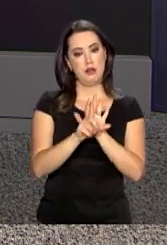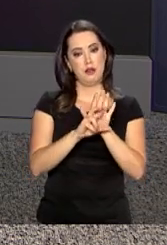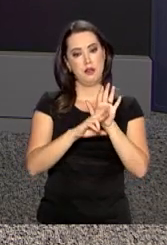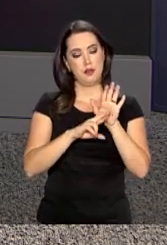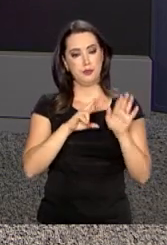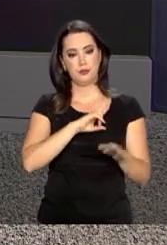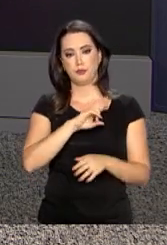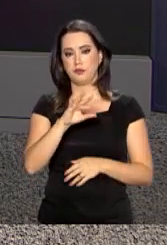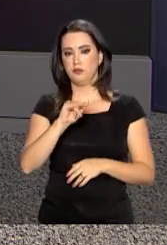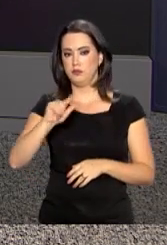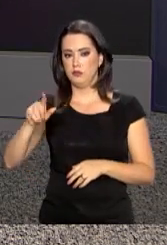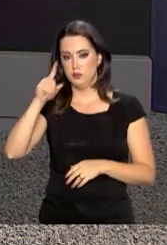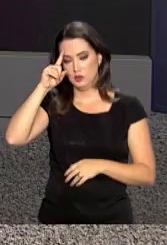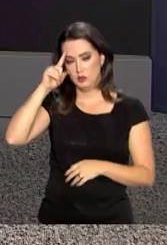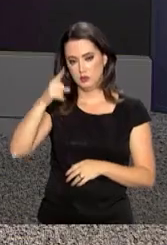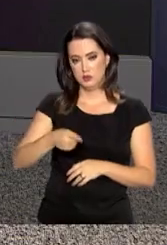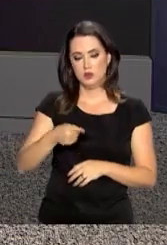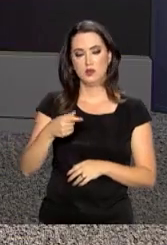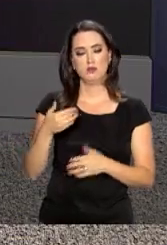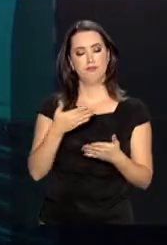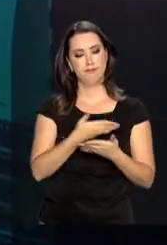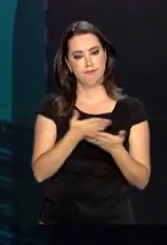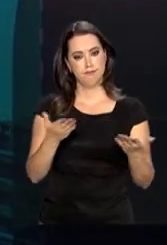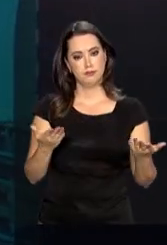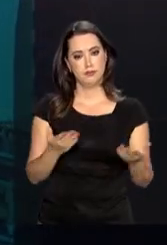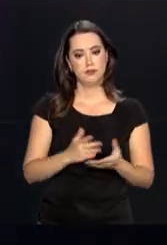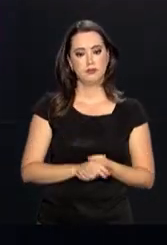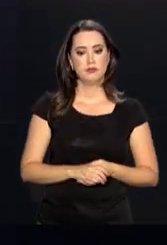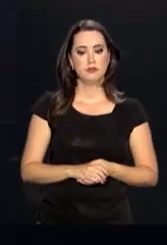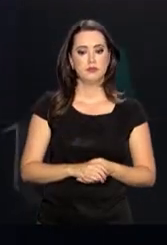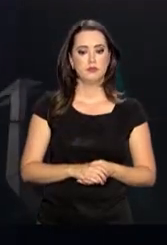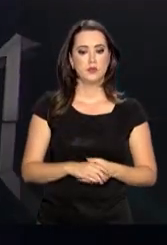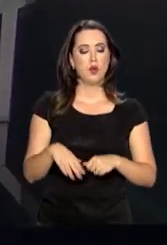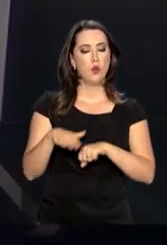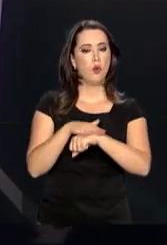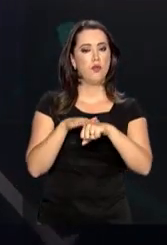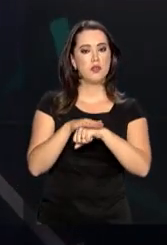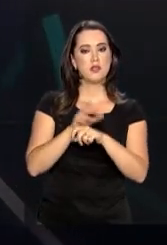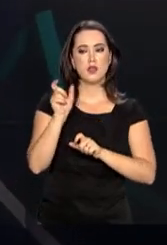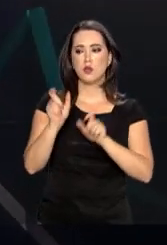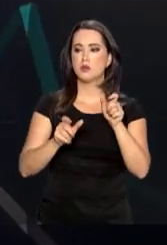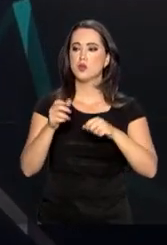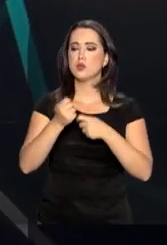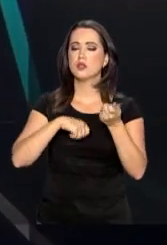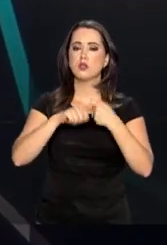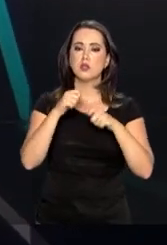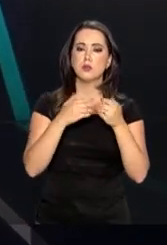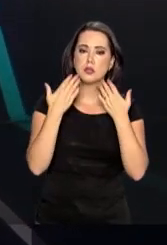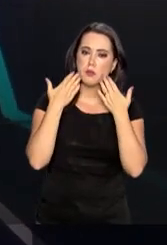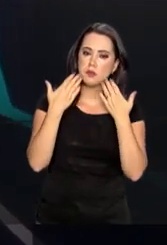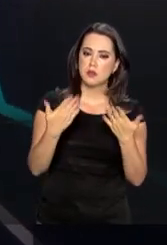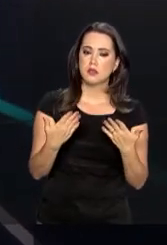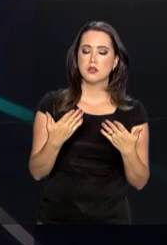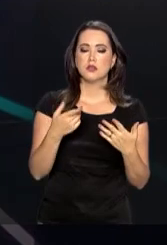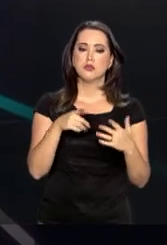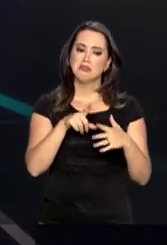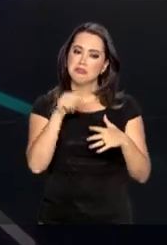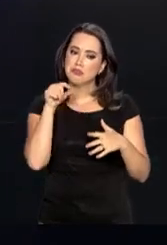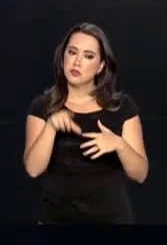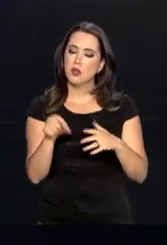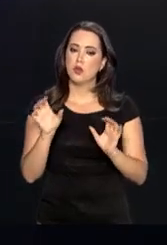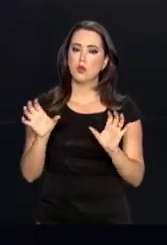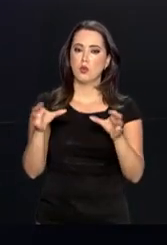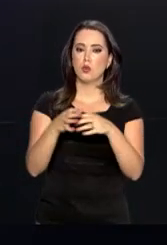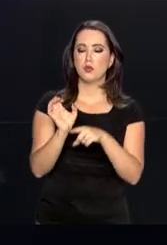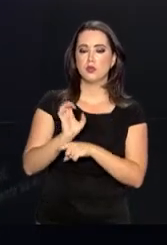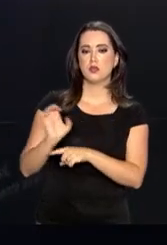Responsabilidade Fiscal nestes casos. Eu conversei com alguns economistas que apresentaram algumas alternativas a